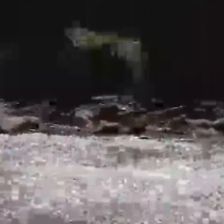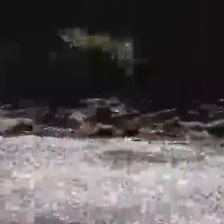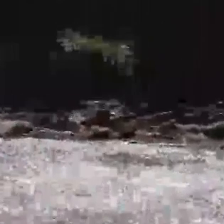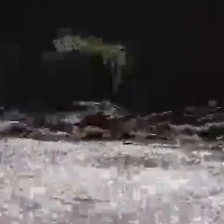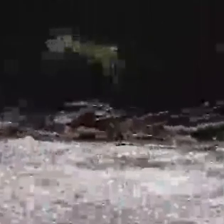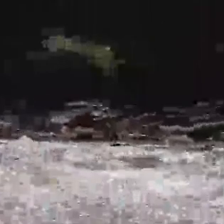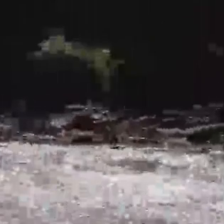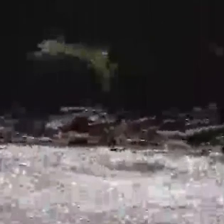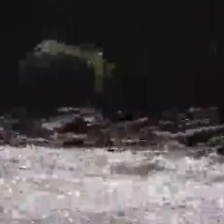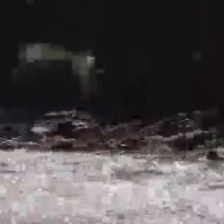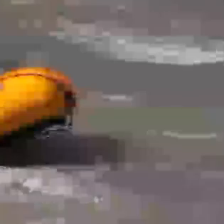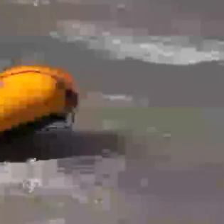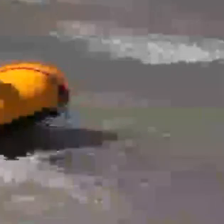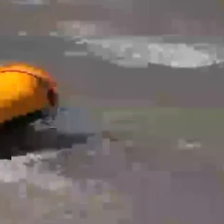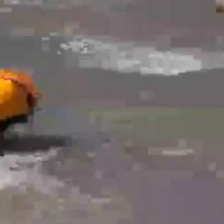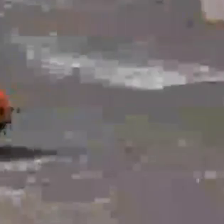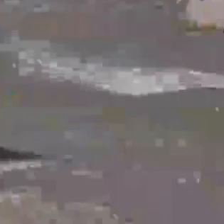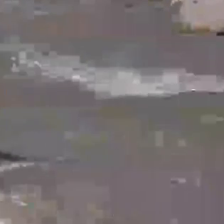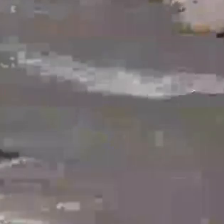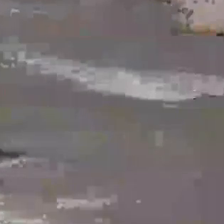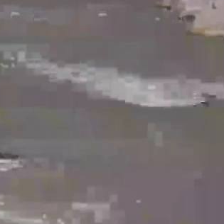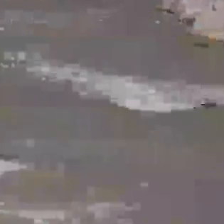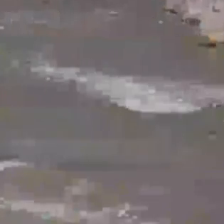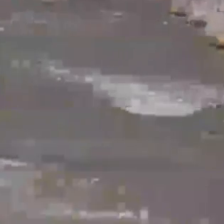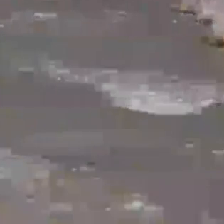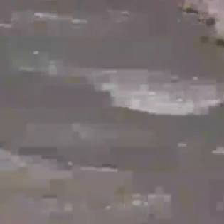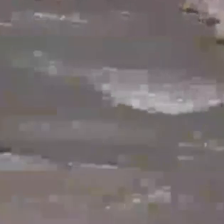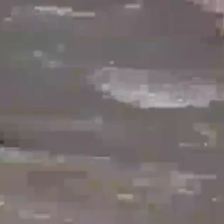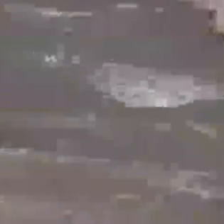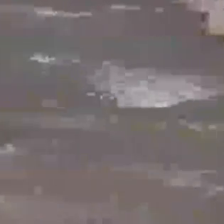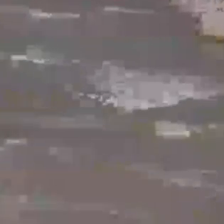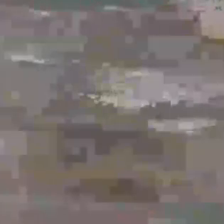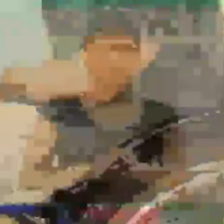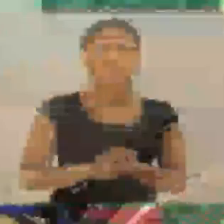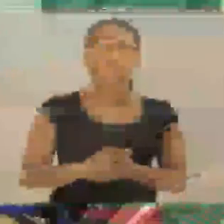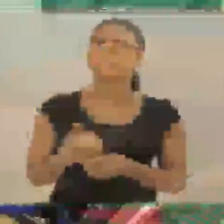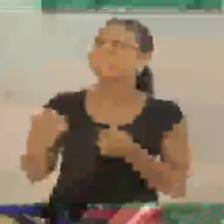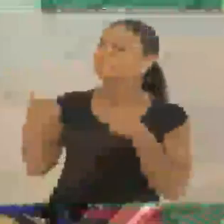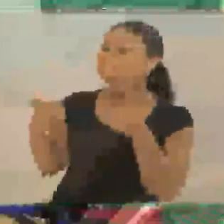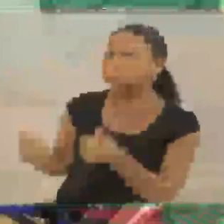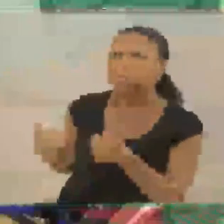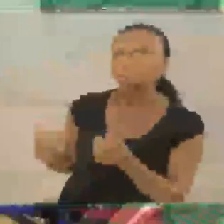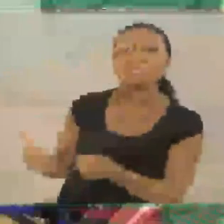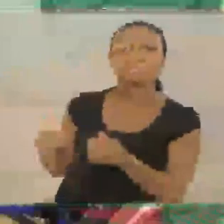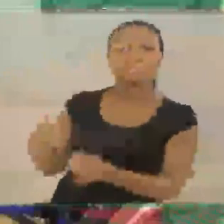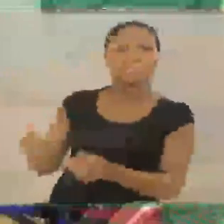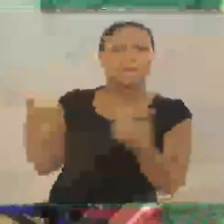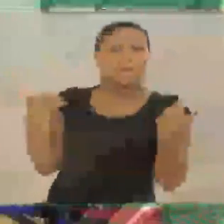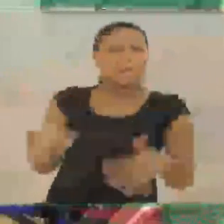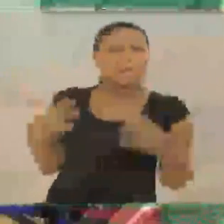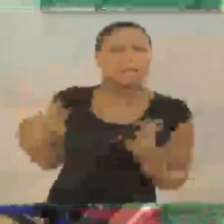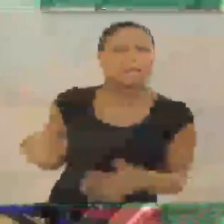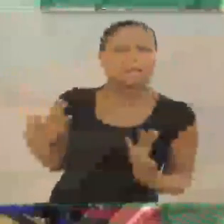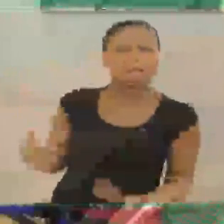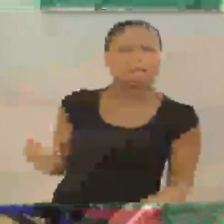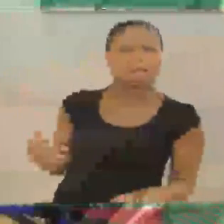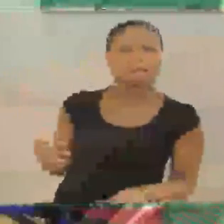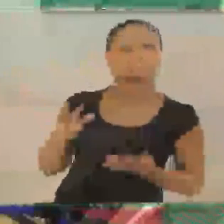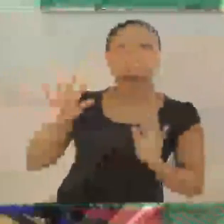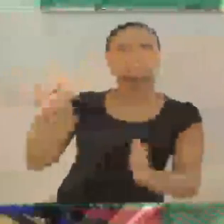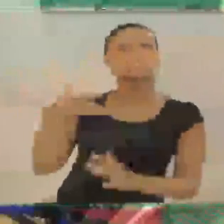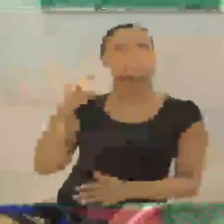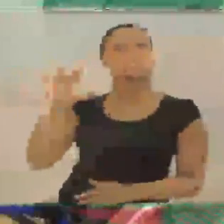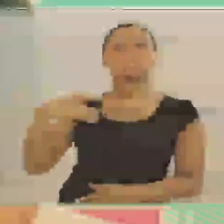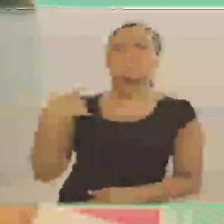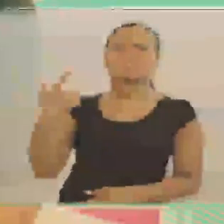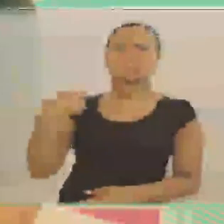Bote amarelo com cinco pessoas. Entre elas, o Zé. Muito legal, Zé. Irado demais. Eu só não te invejo porque eu acho